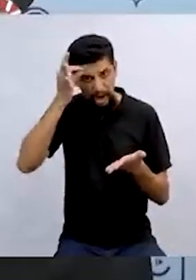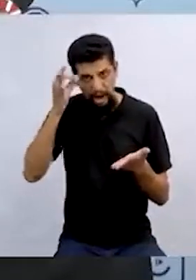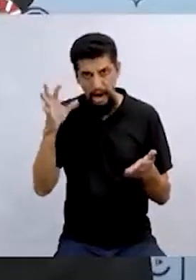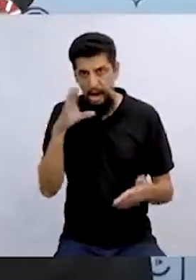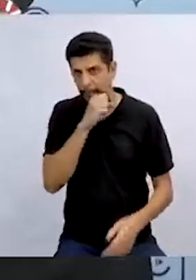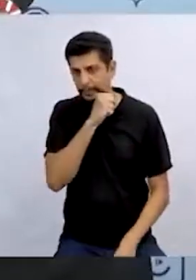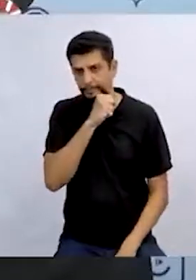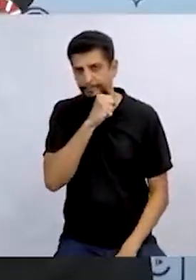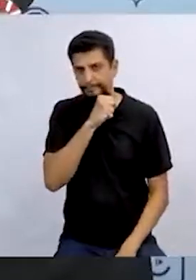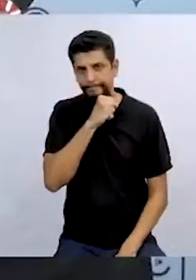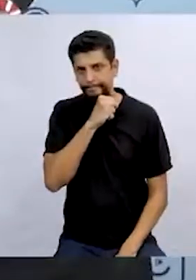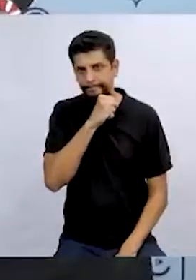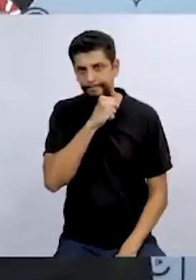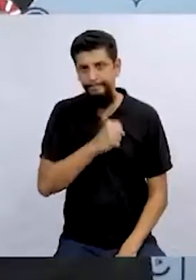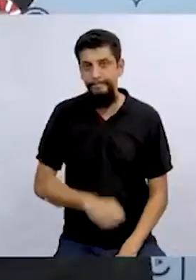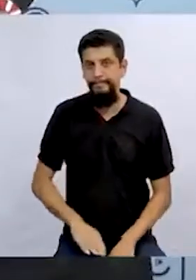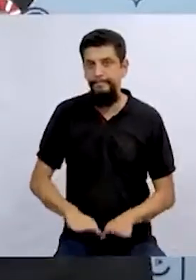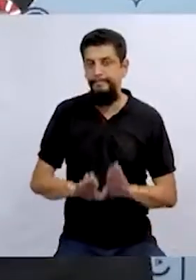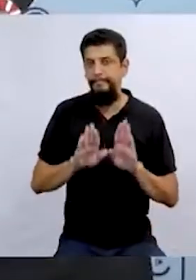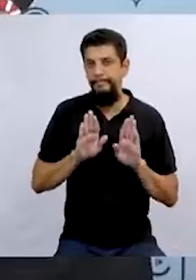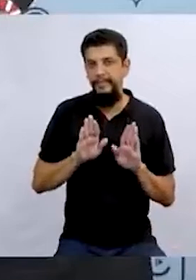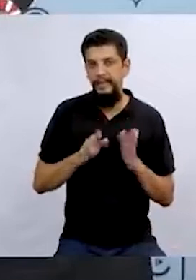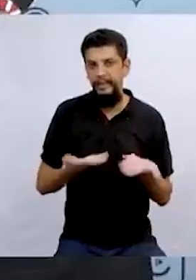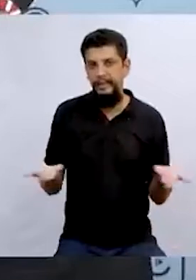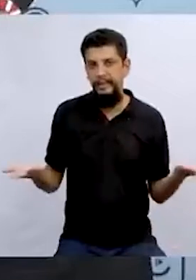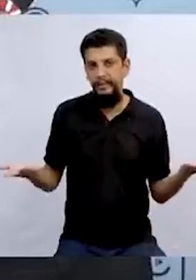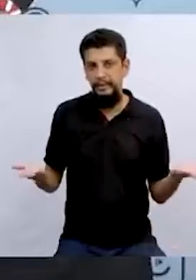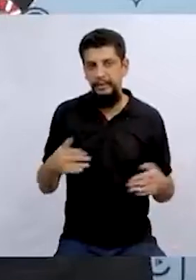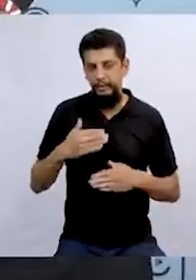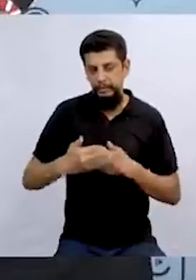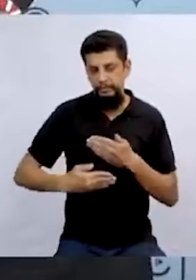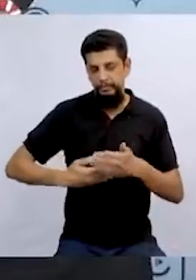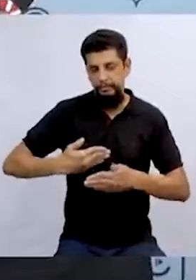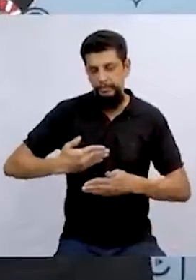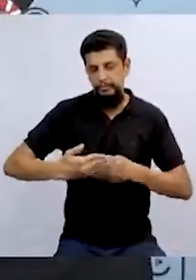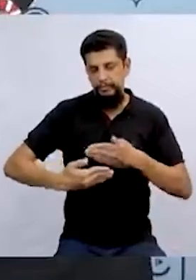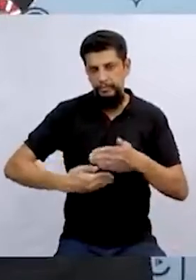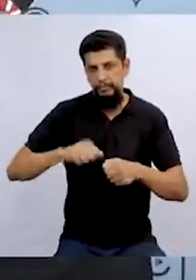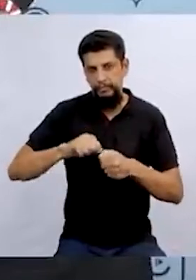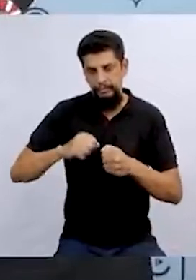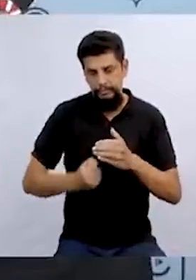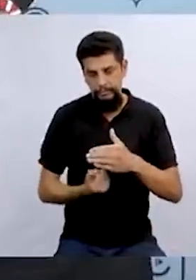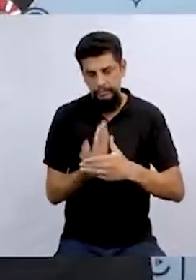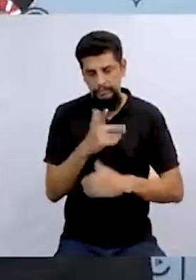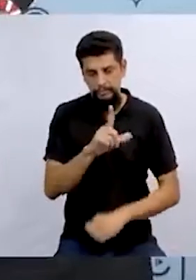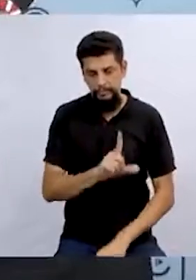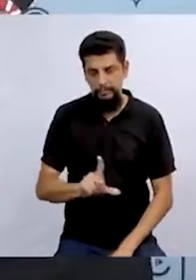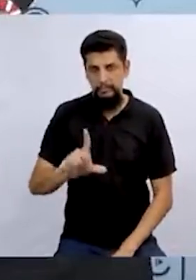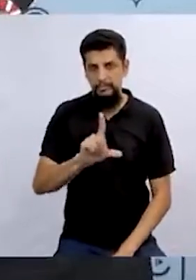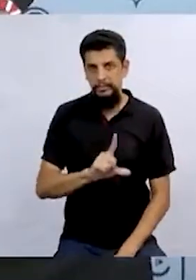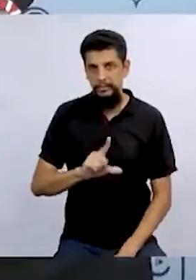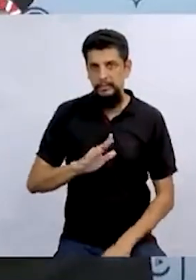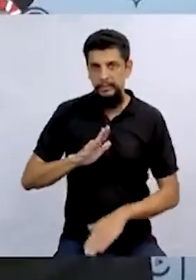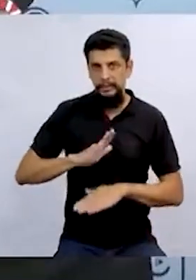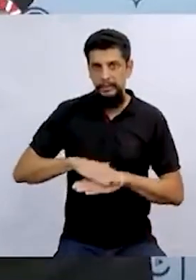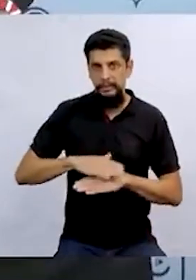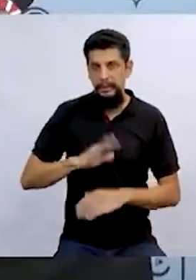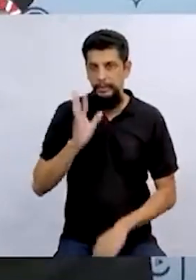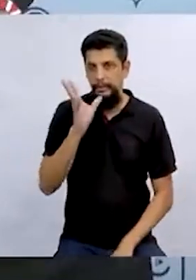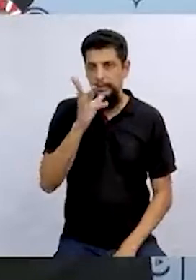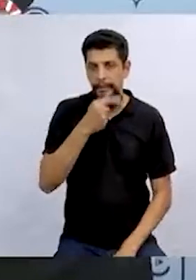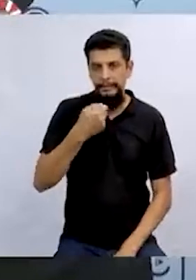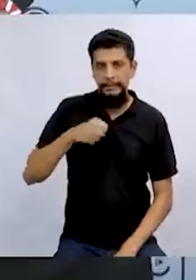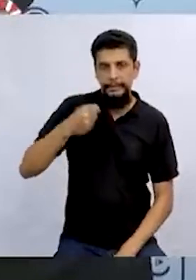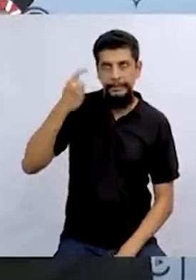uma história? Mas aí é que está. O processo de criação literária é mais longo. A gente